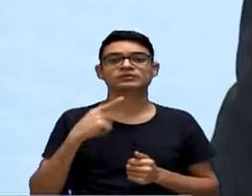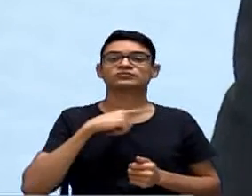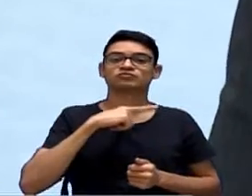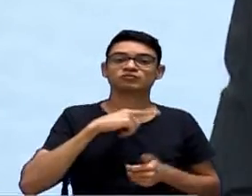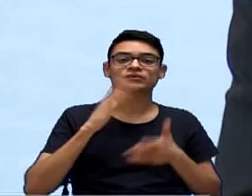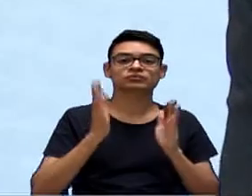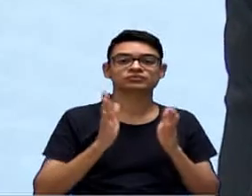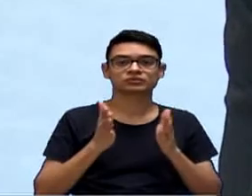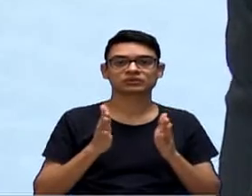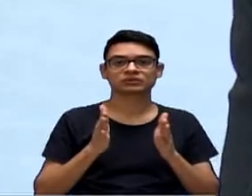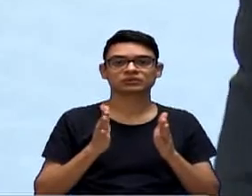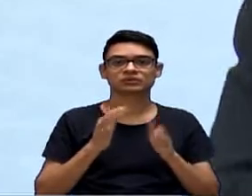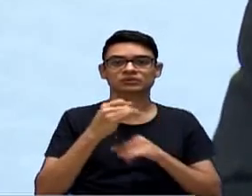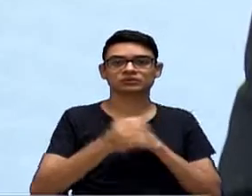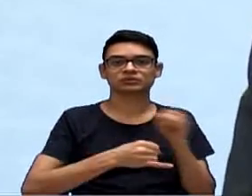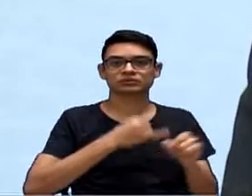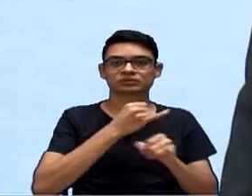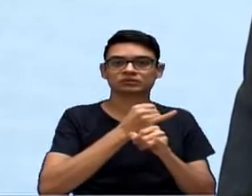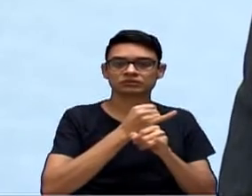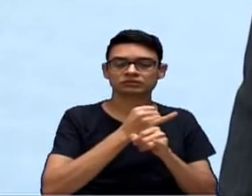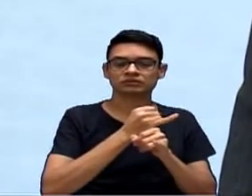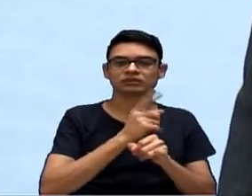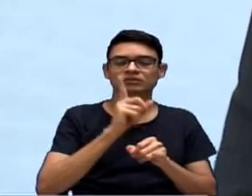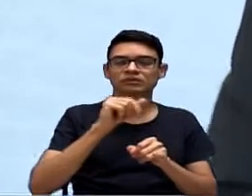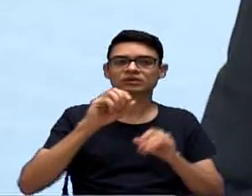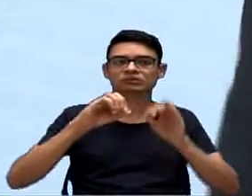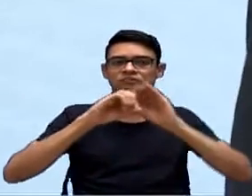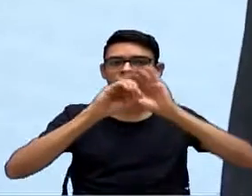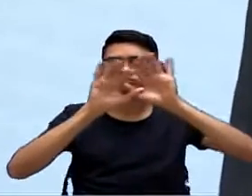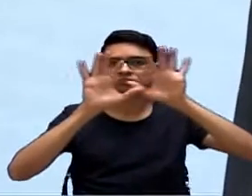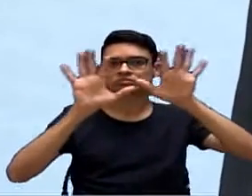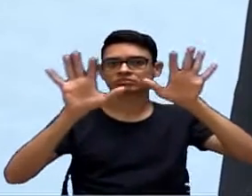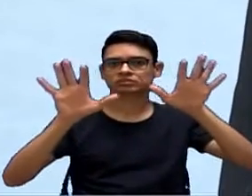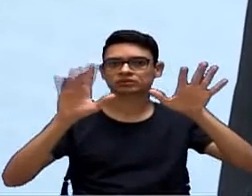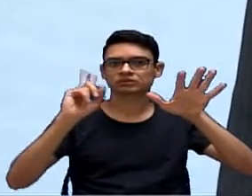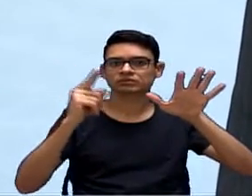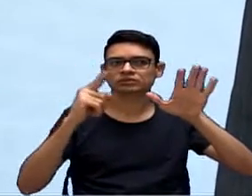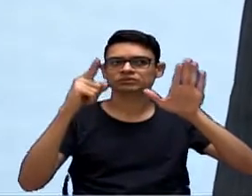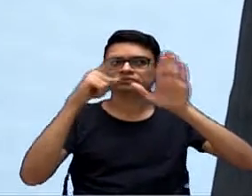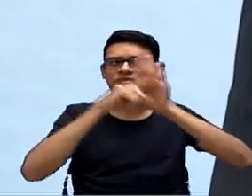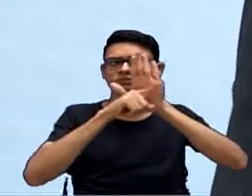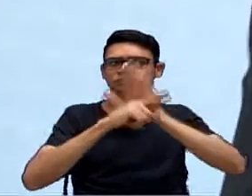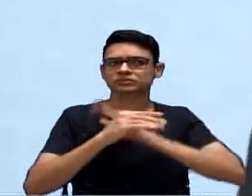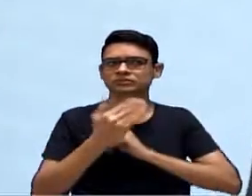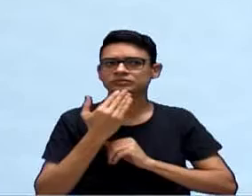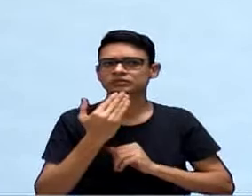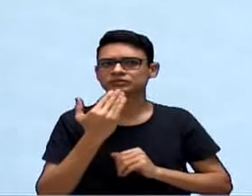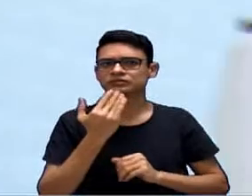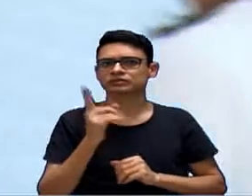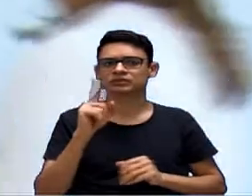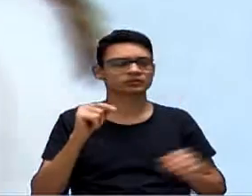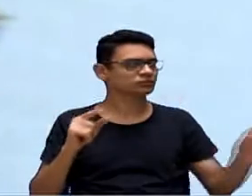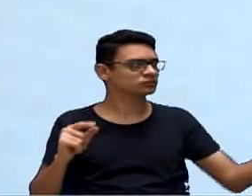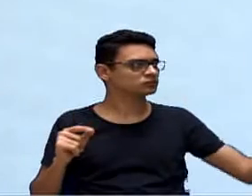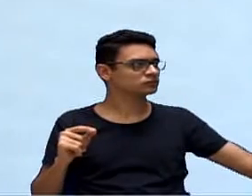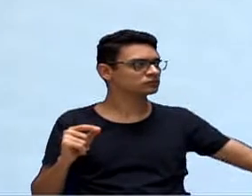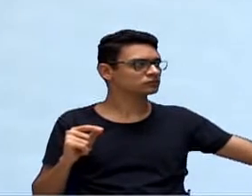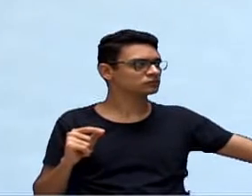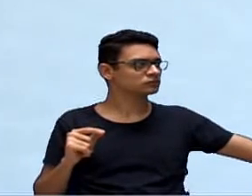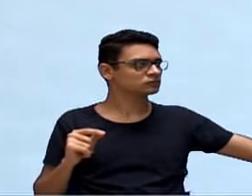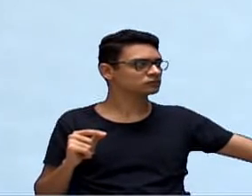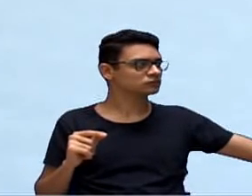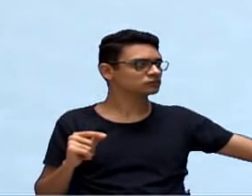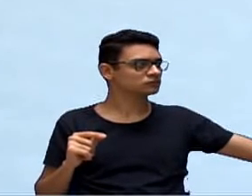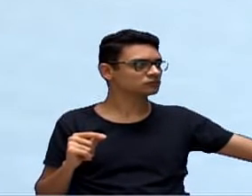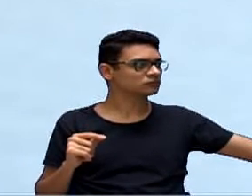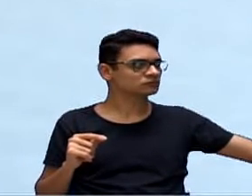Sorocaba, no site, um portal da transparência, e o nosso questionamento, que foi feito de início por ofício e agora